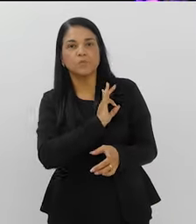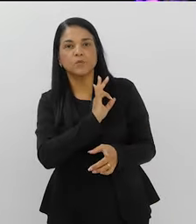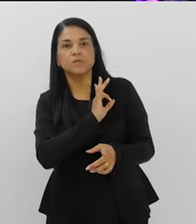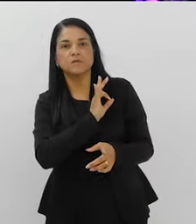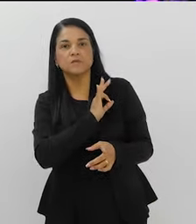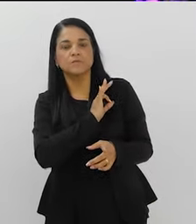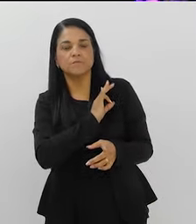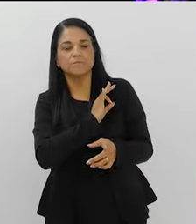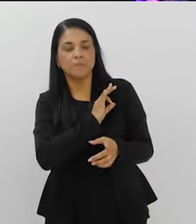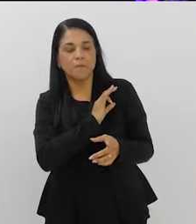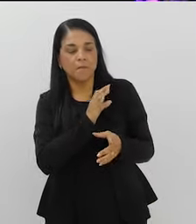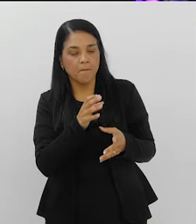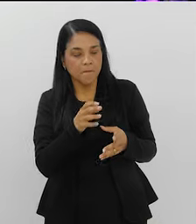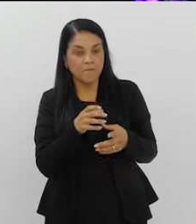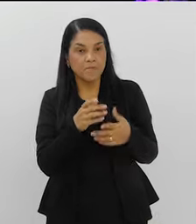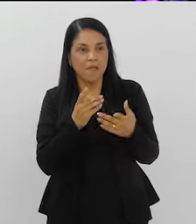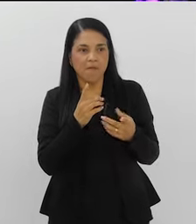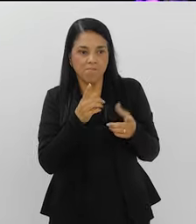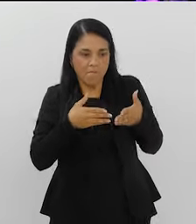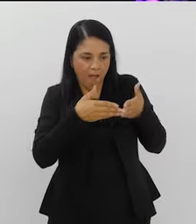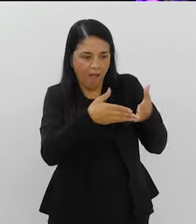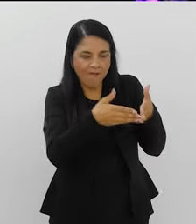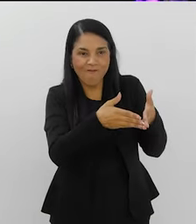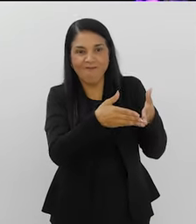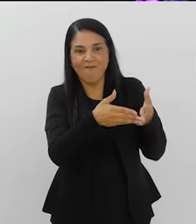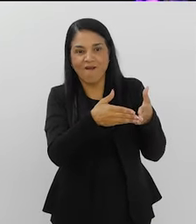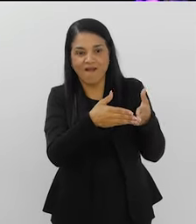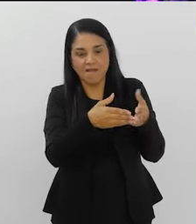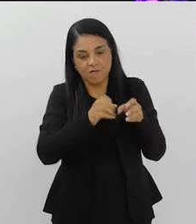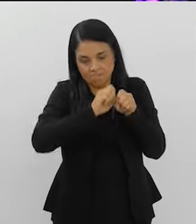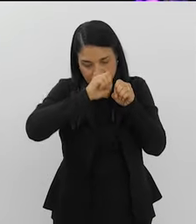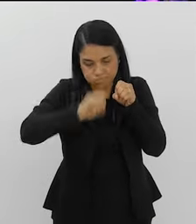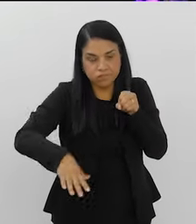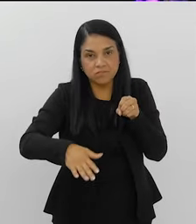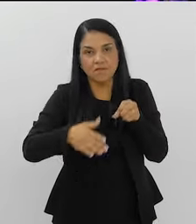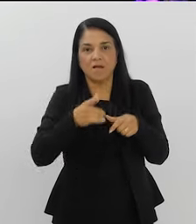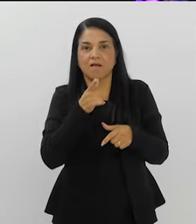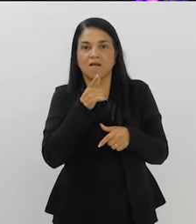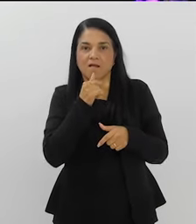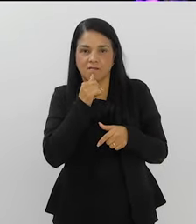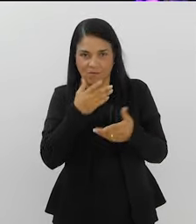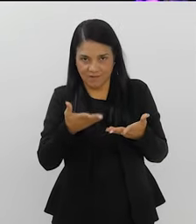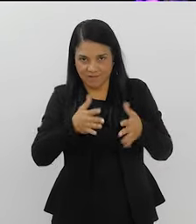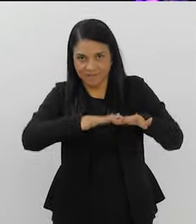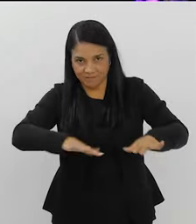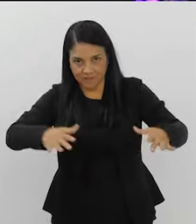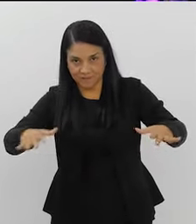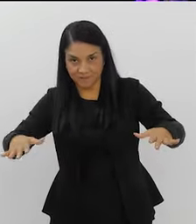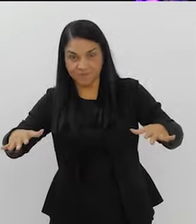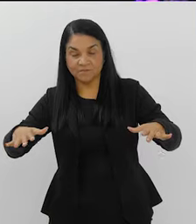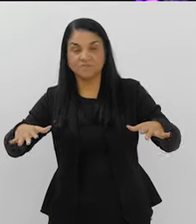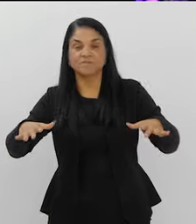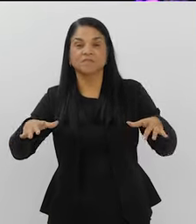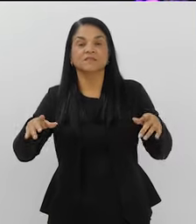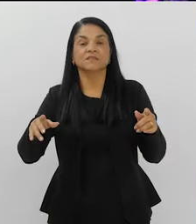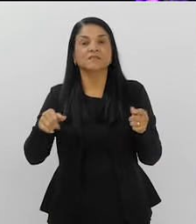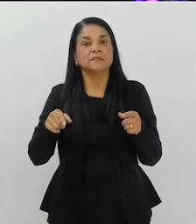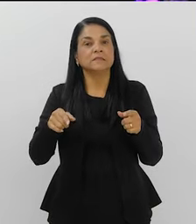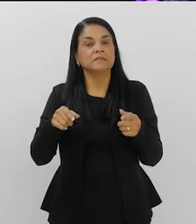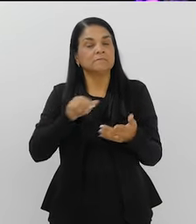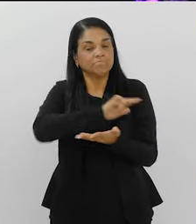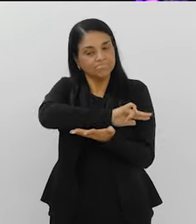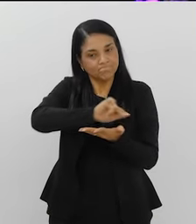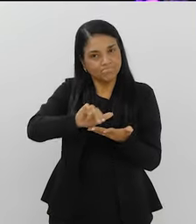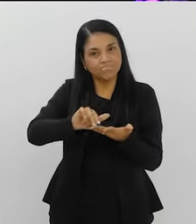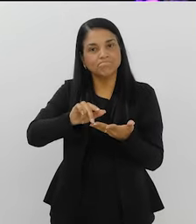que eles estão manipulando e jogam no esgoto. Então, essa é uma possibilidade também. Então, considerando todas essas